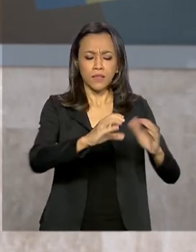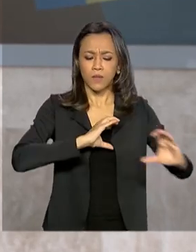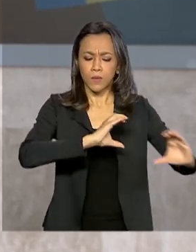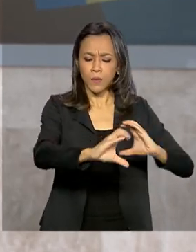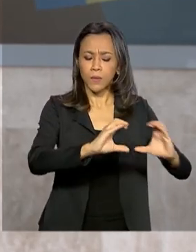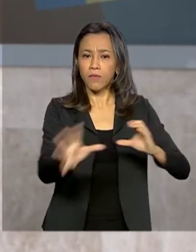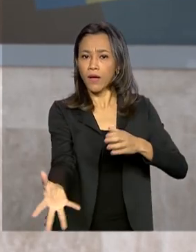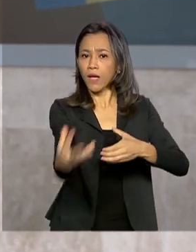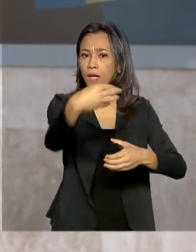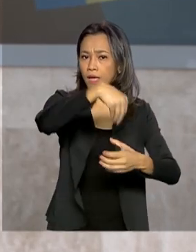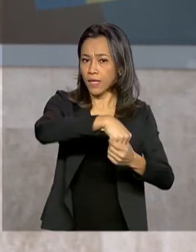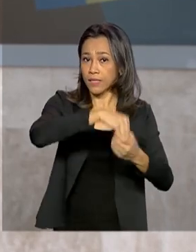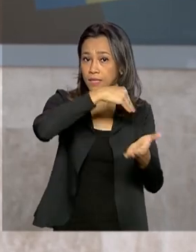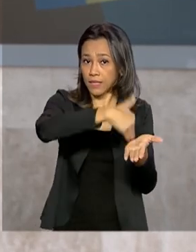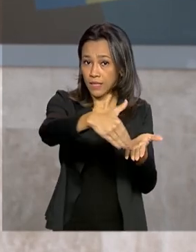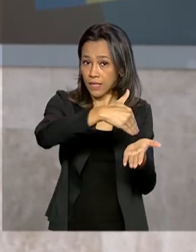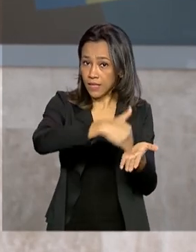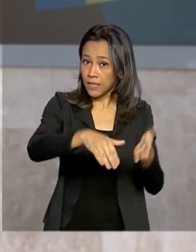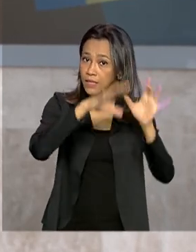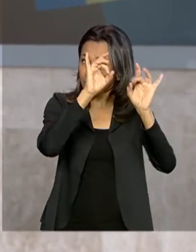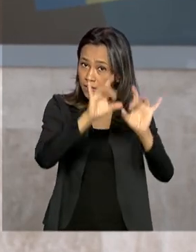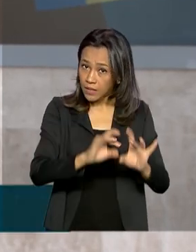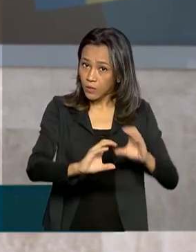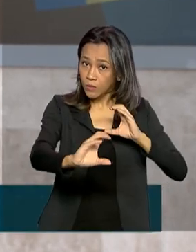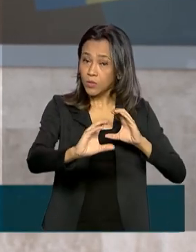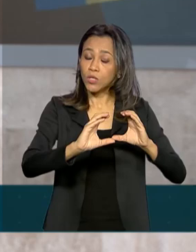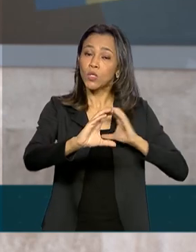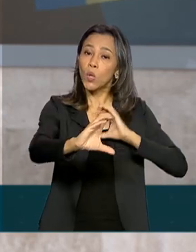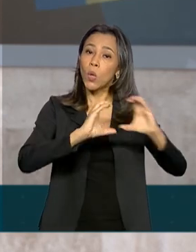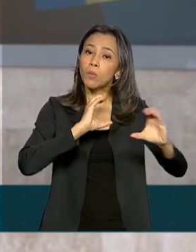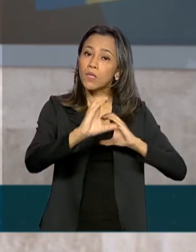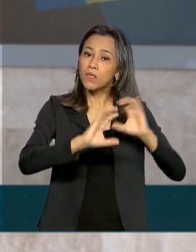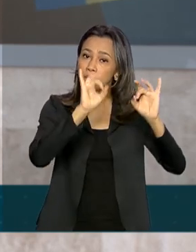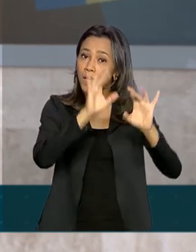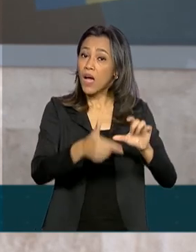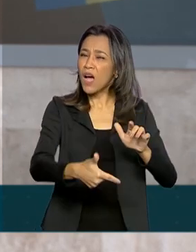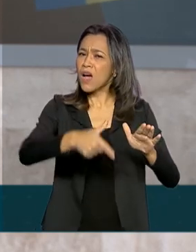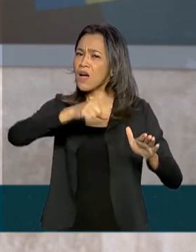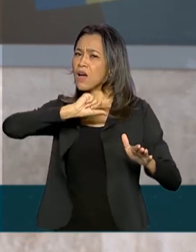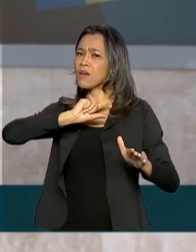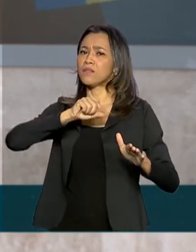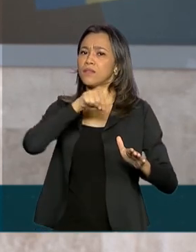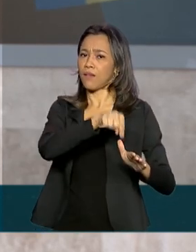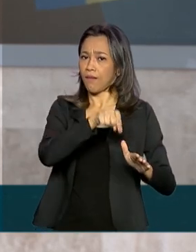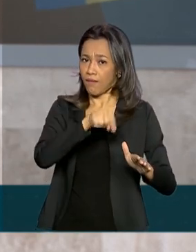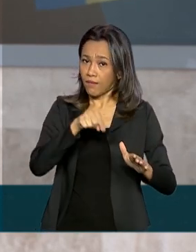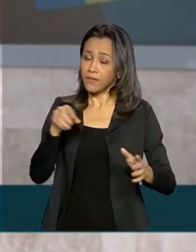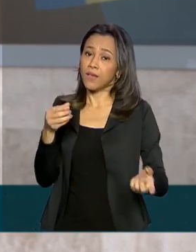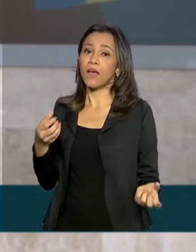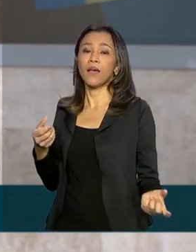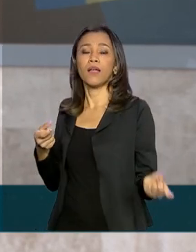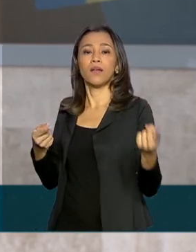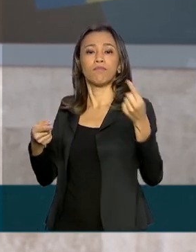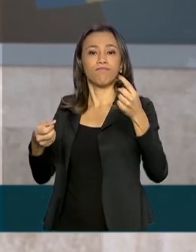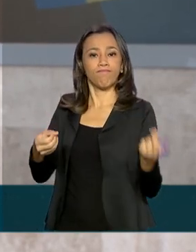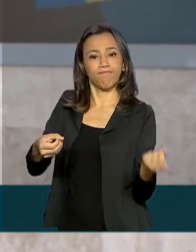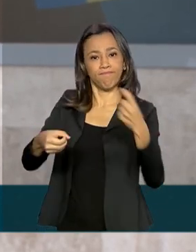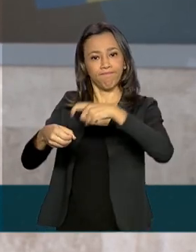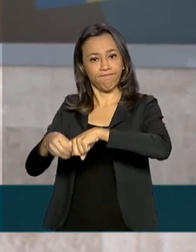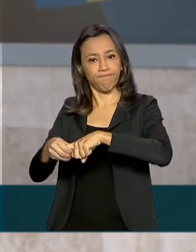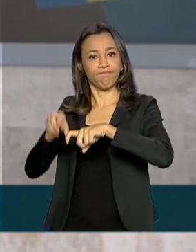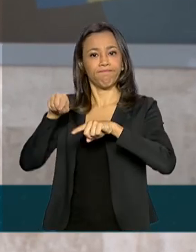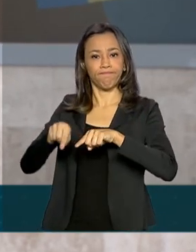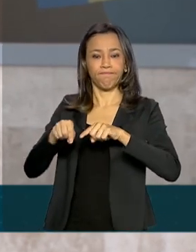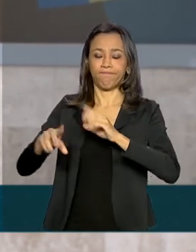Especial de Comunicação Social, que antes era subordinada à Secretaria de Governo da Presidência da República.